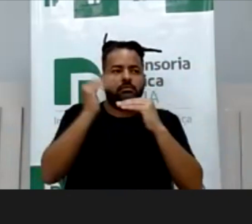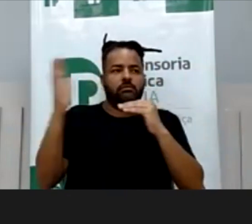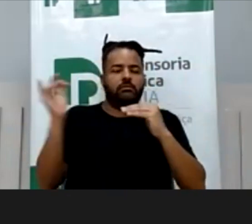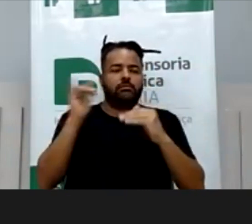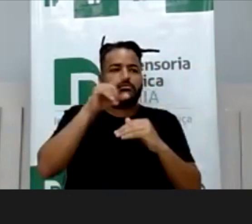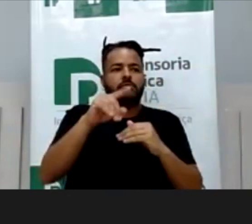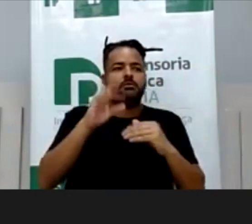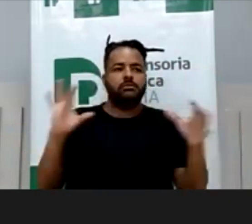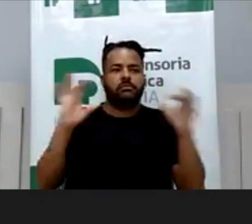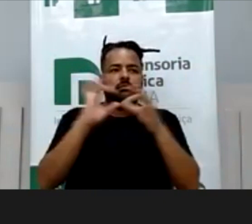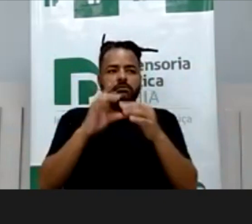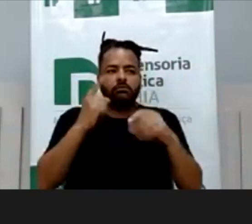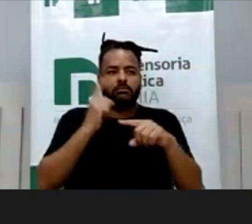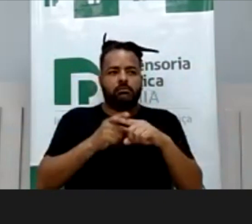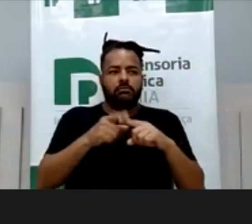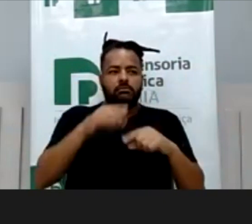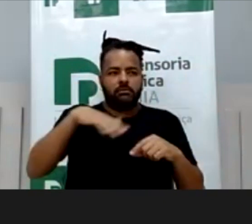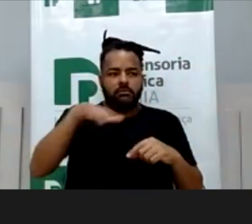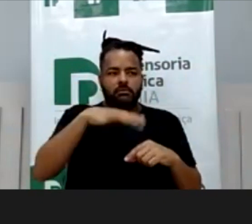Pois é.